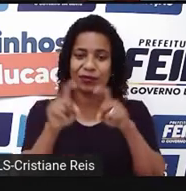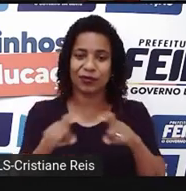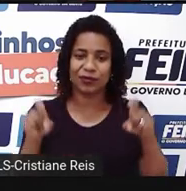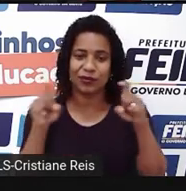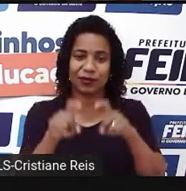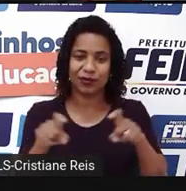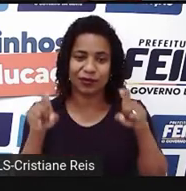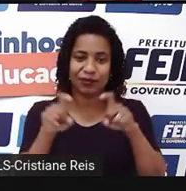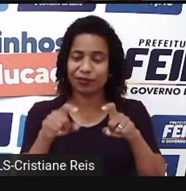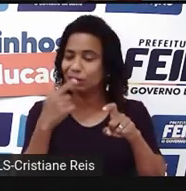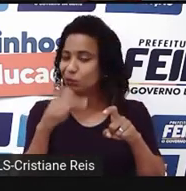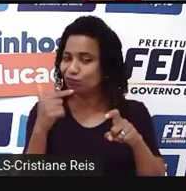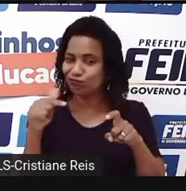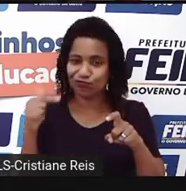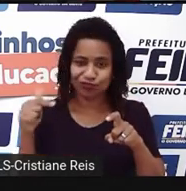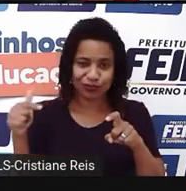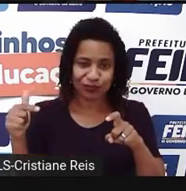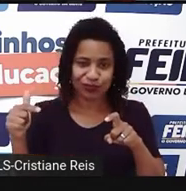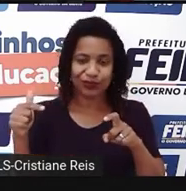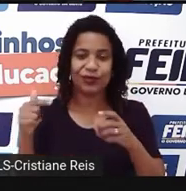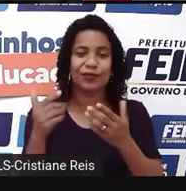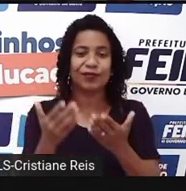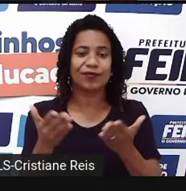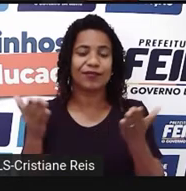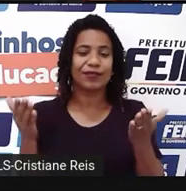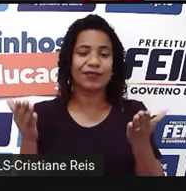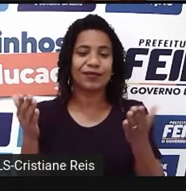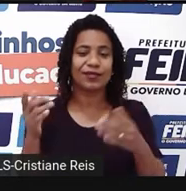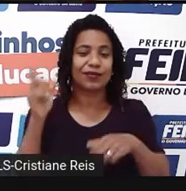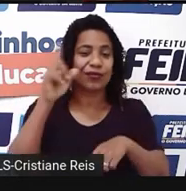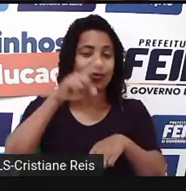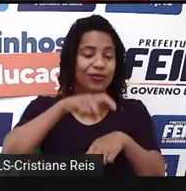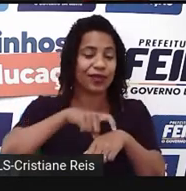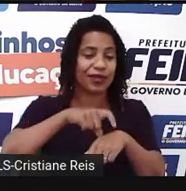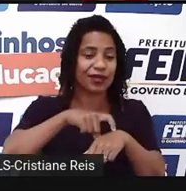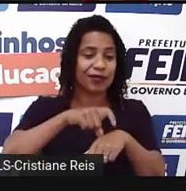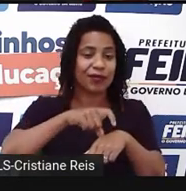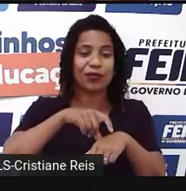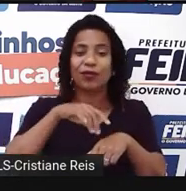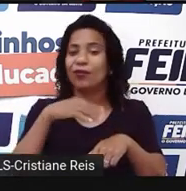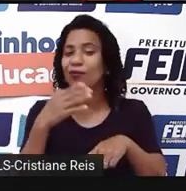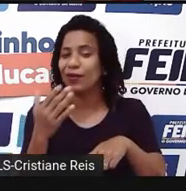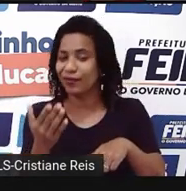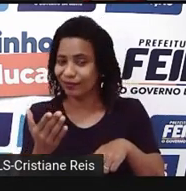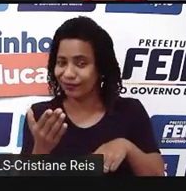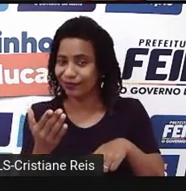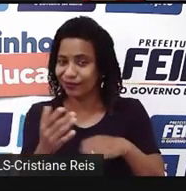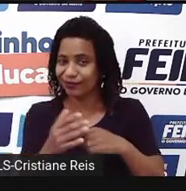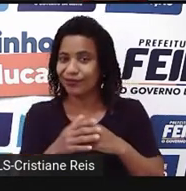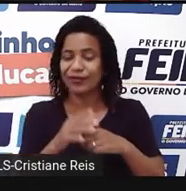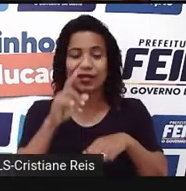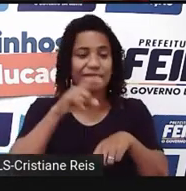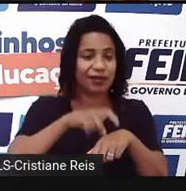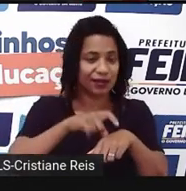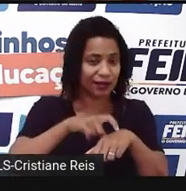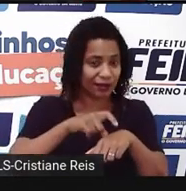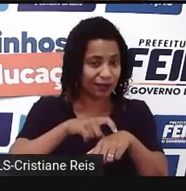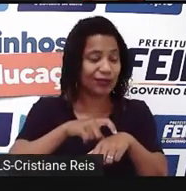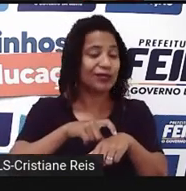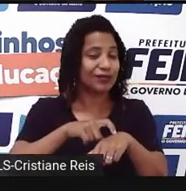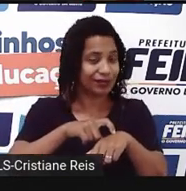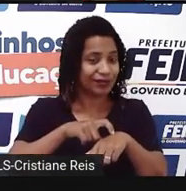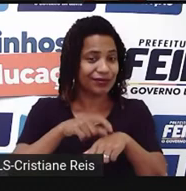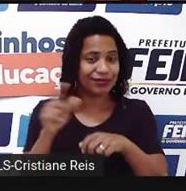neste caso, nós não temos, mas temos uma expressão de tempo. As expressões de tempo também